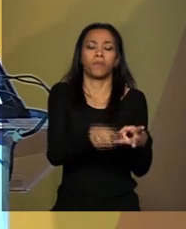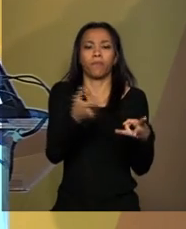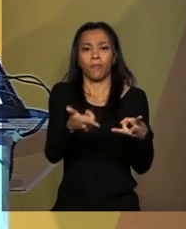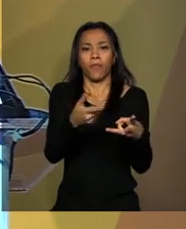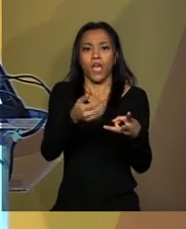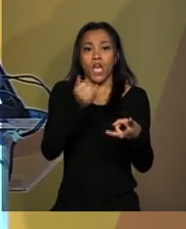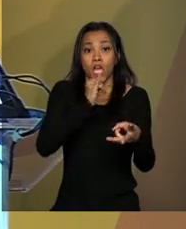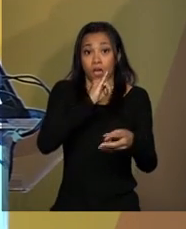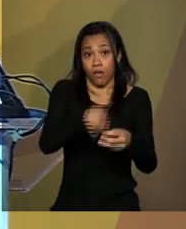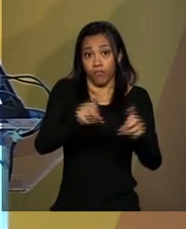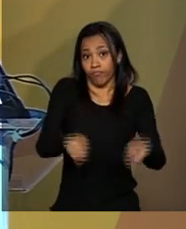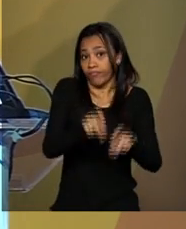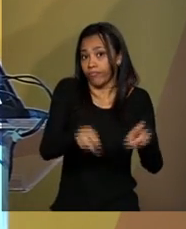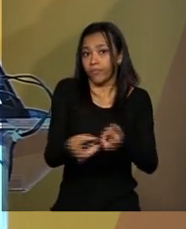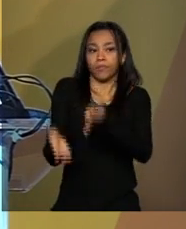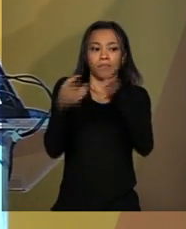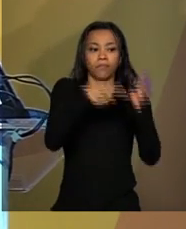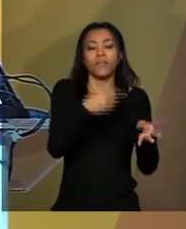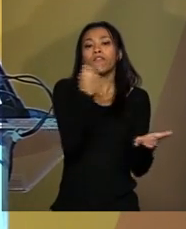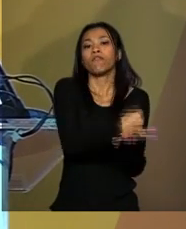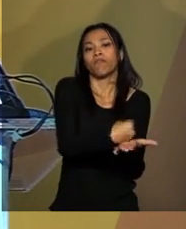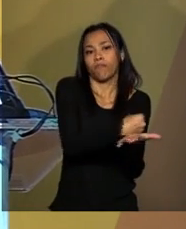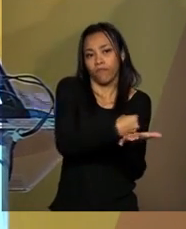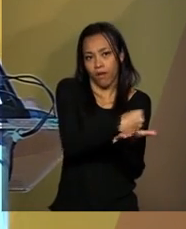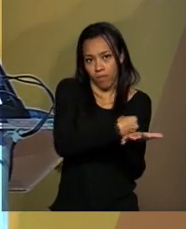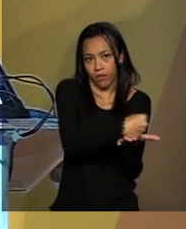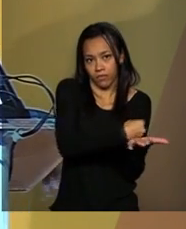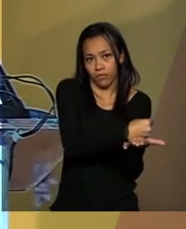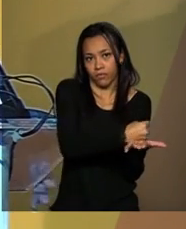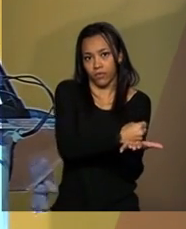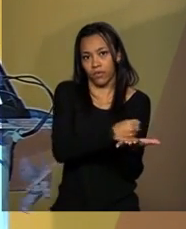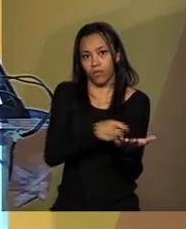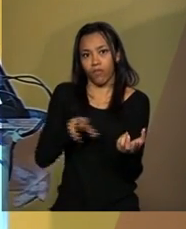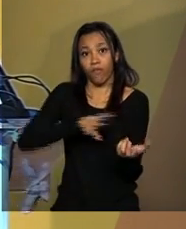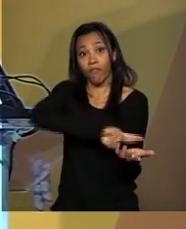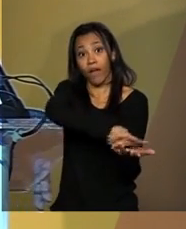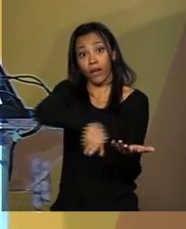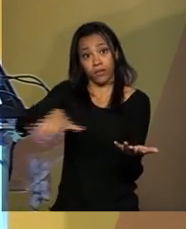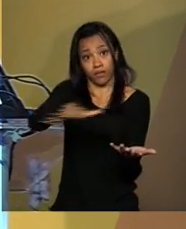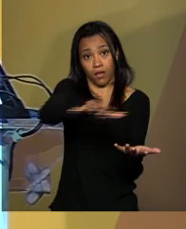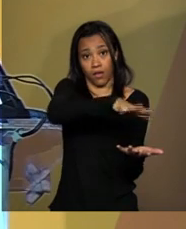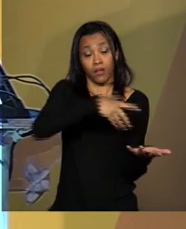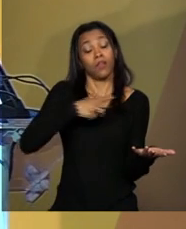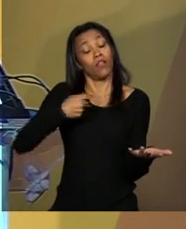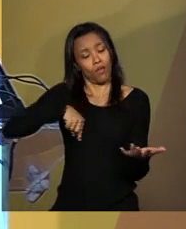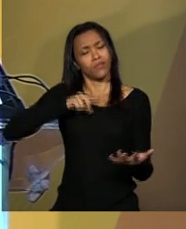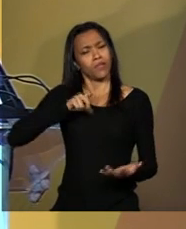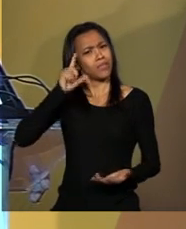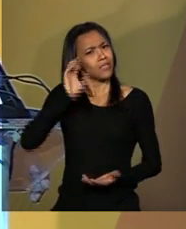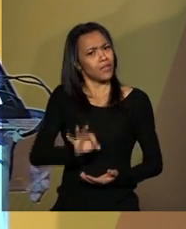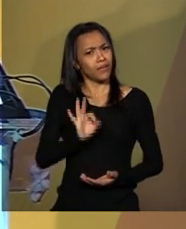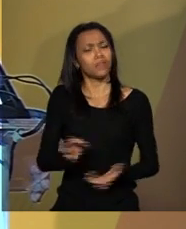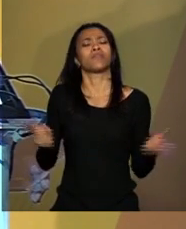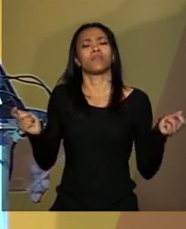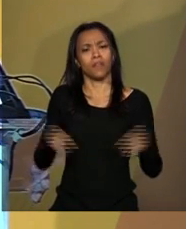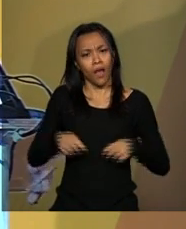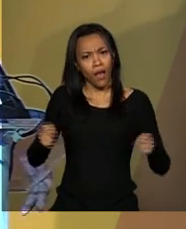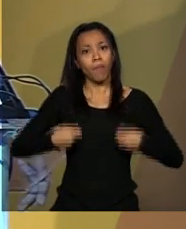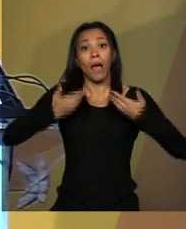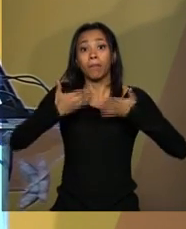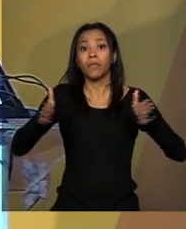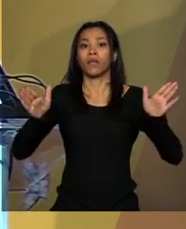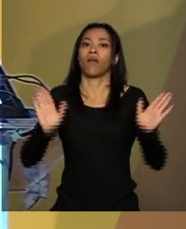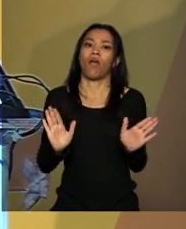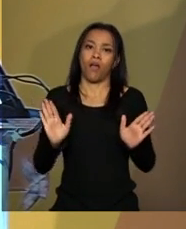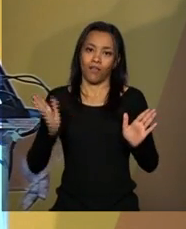de informação e produtos farmacêuticos. Certamente, nós temos certeza que é possível ampliar muito